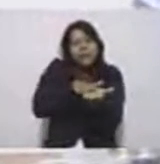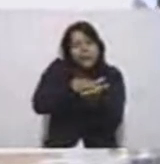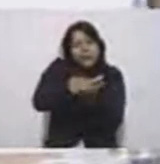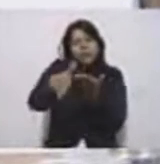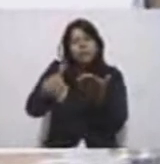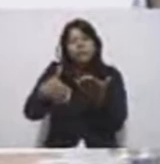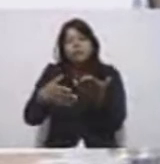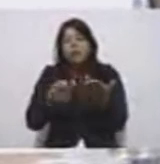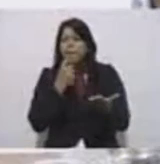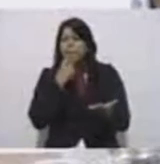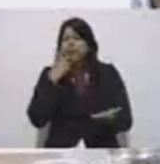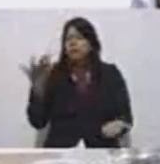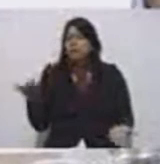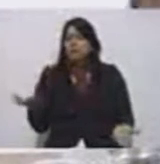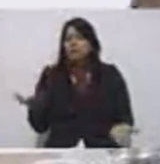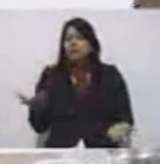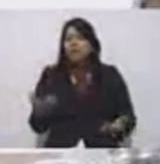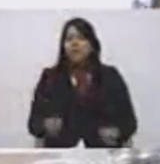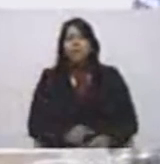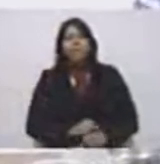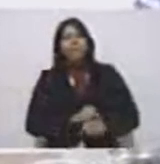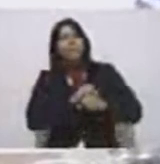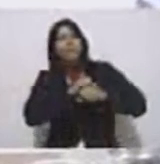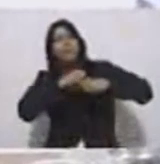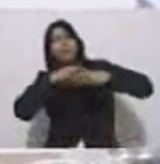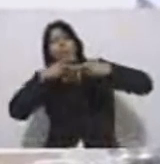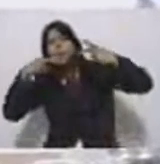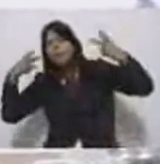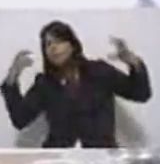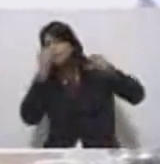as grandes inaugurações de última hora,